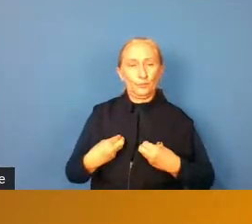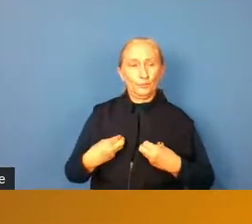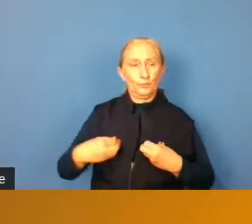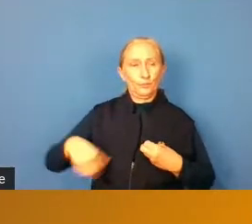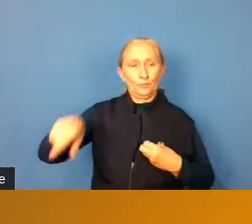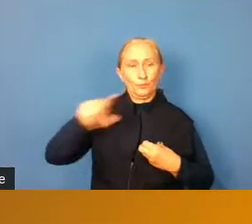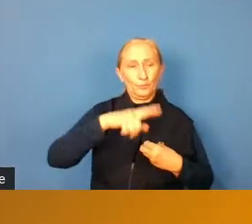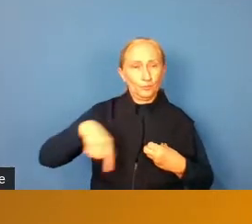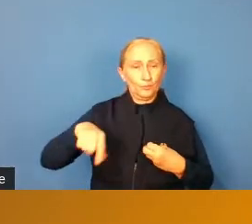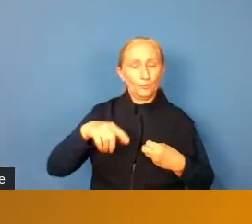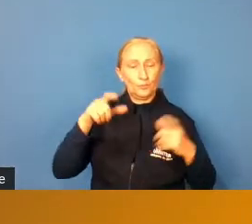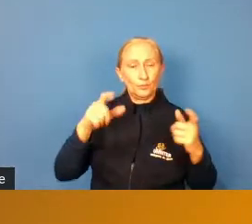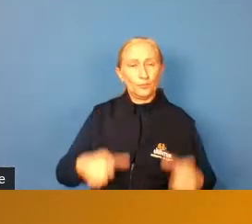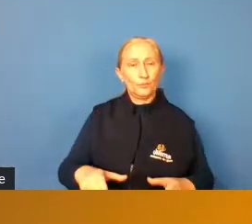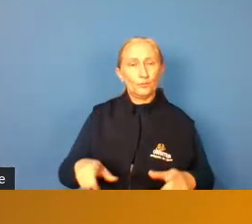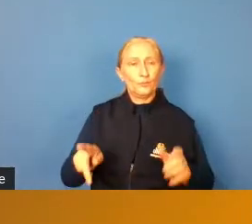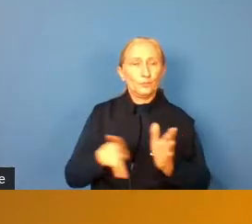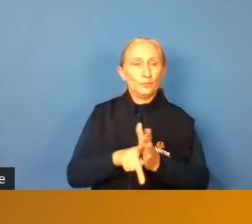campo